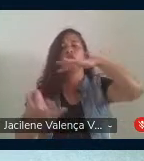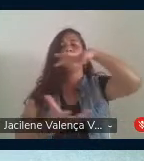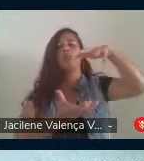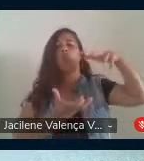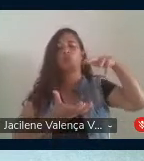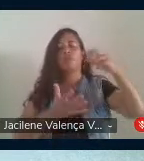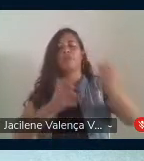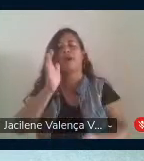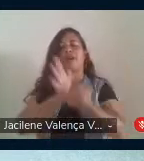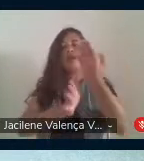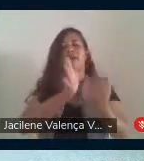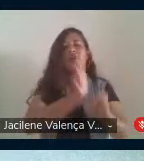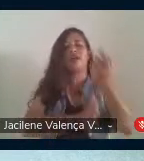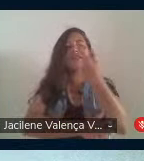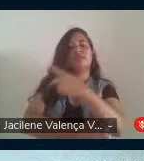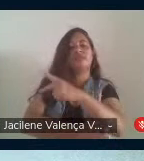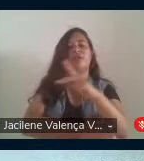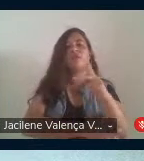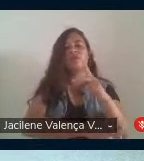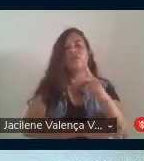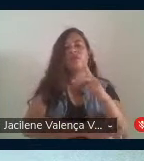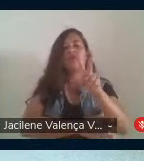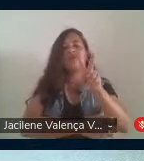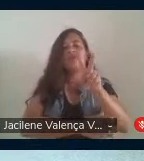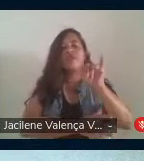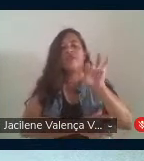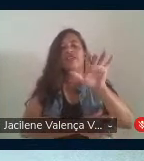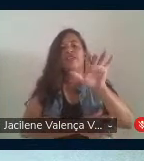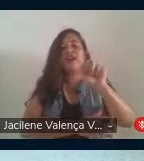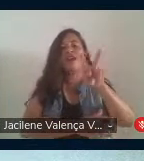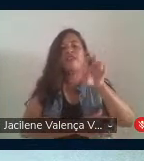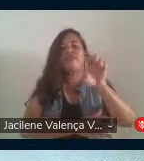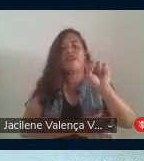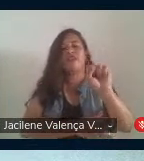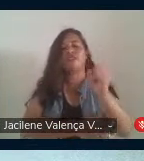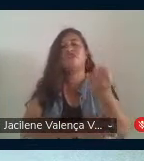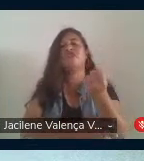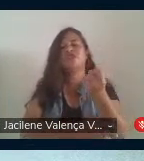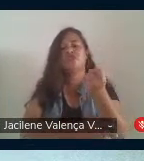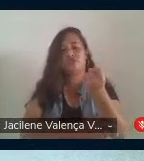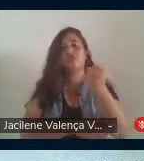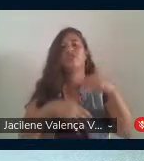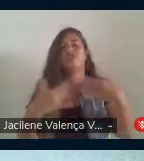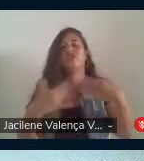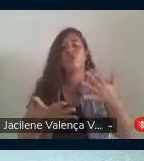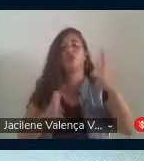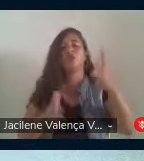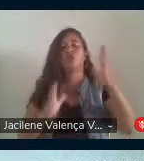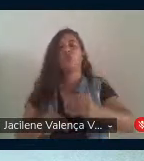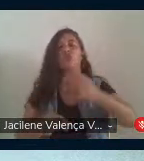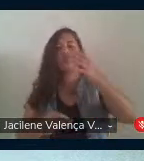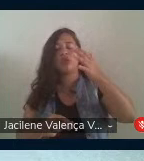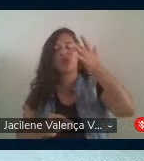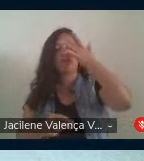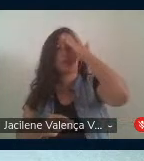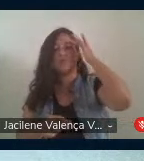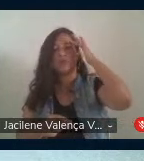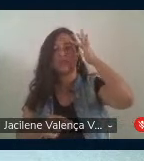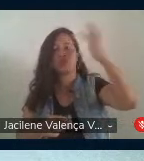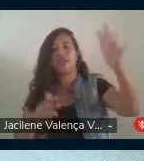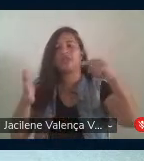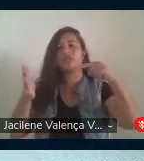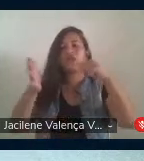criarem seus inéditos viáveis. E em coro com todos os pensadores que denunciaram a miséria